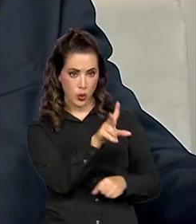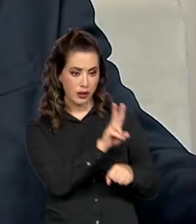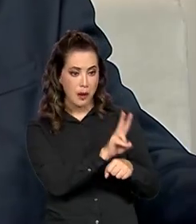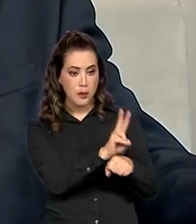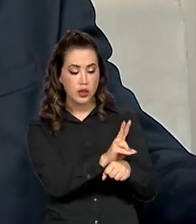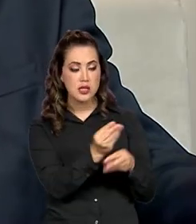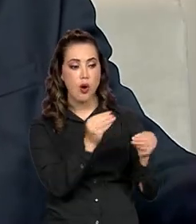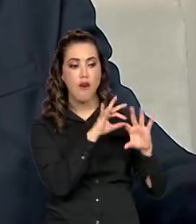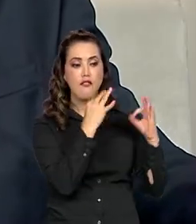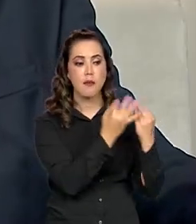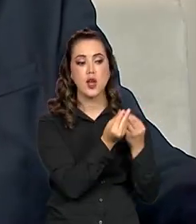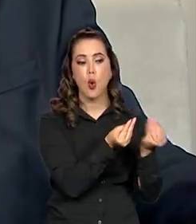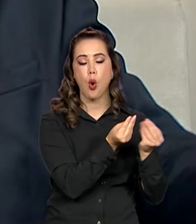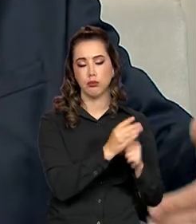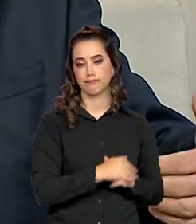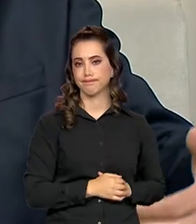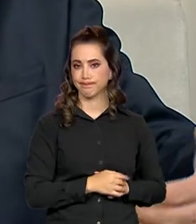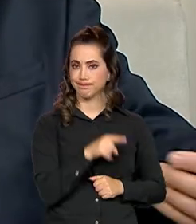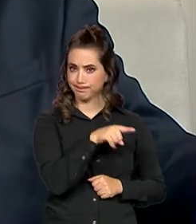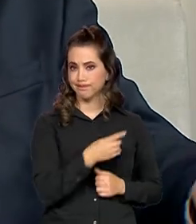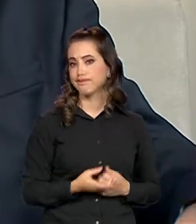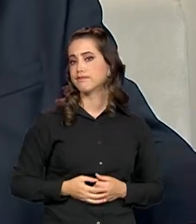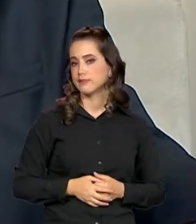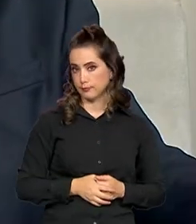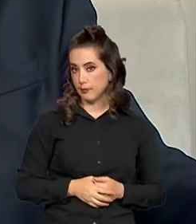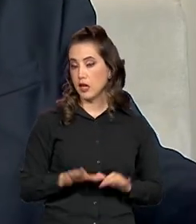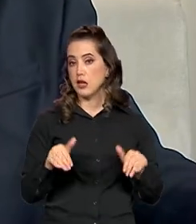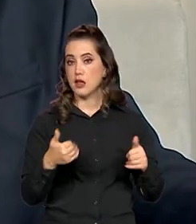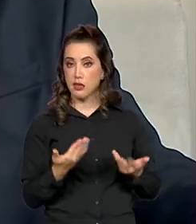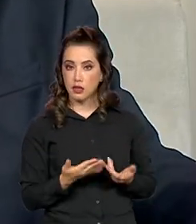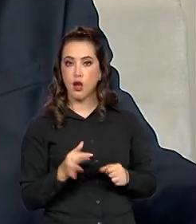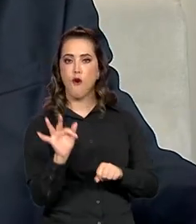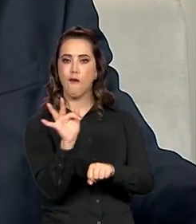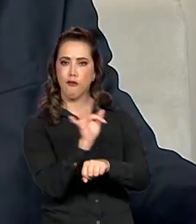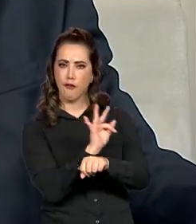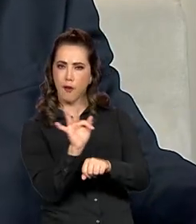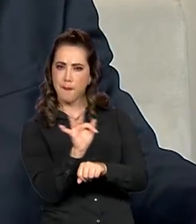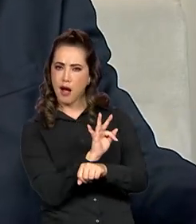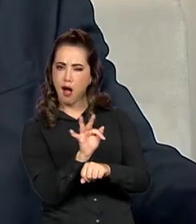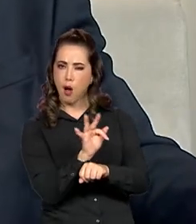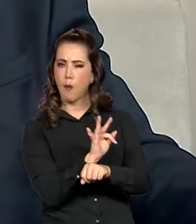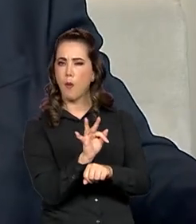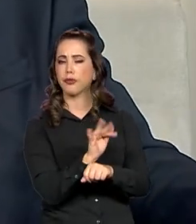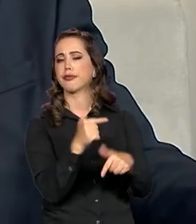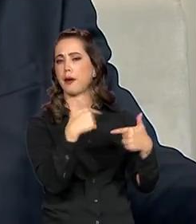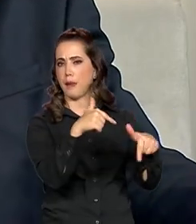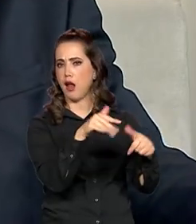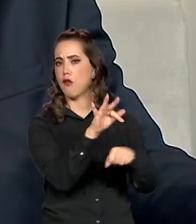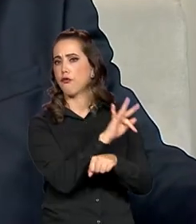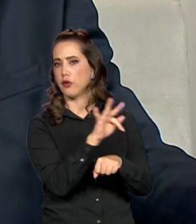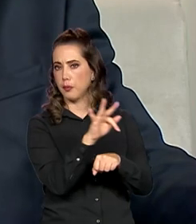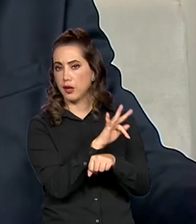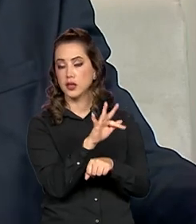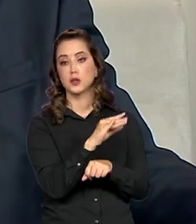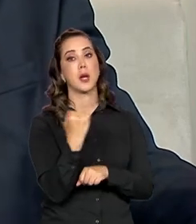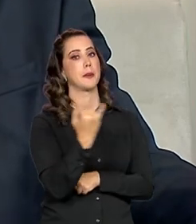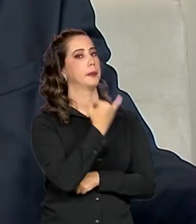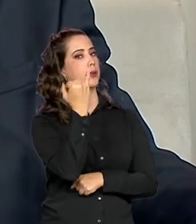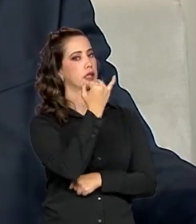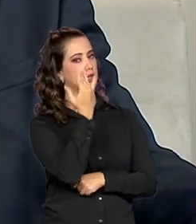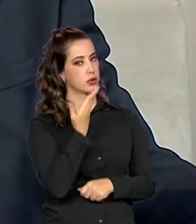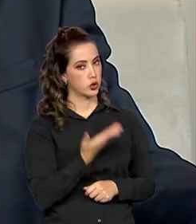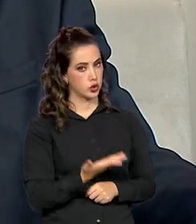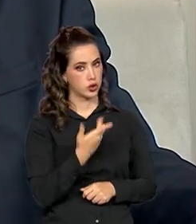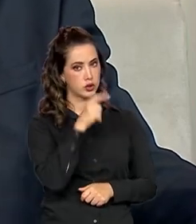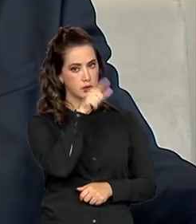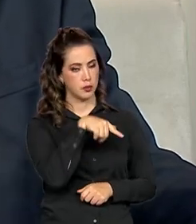família a partir daí? Portanto, a formalização da economia, a formalização do trabalho, a valorização do trabalho é muito importante